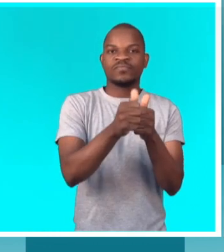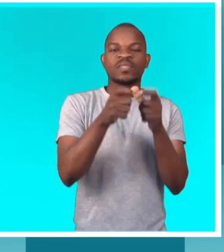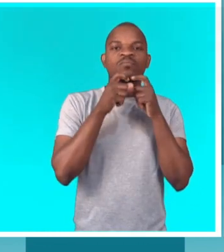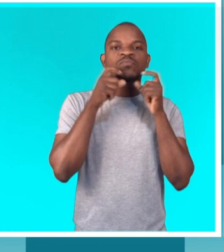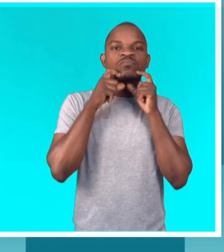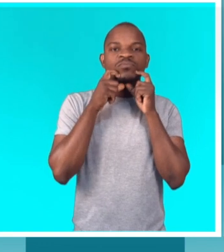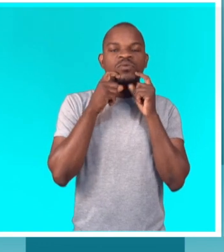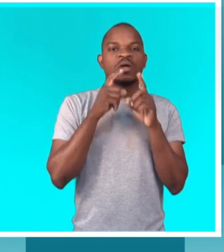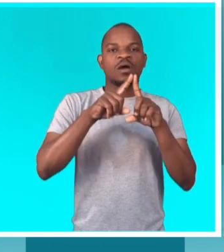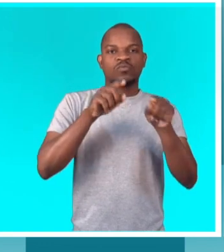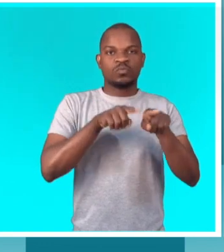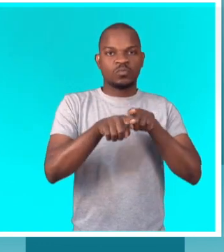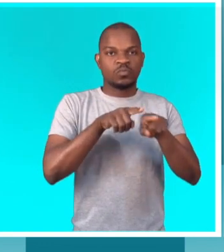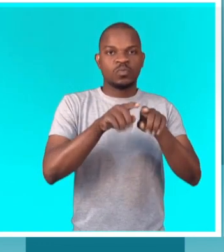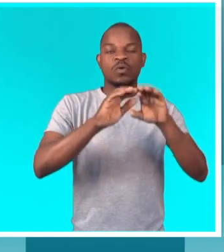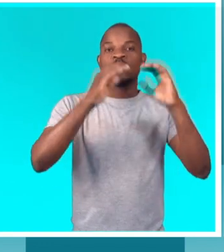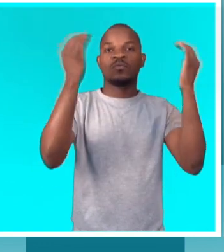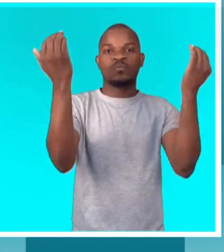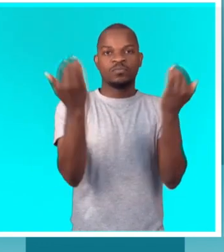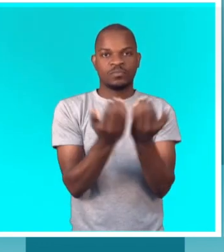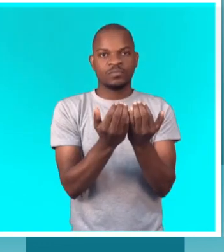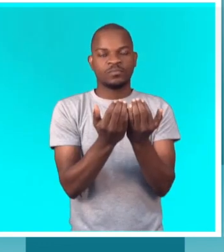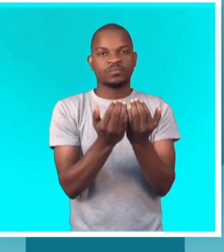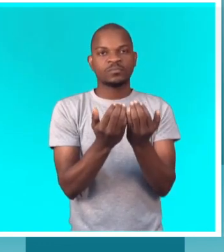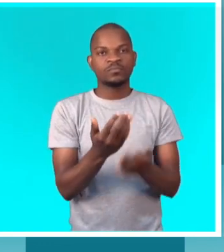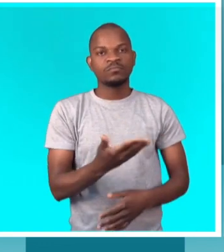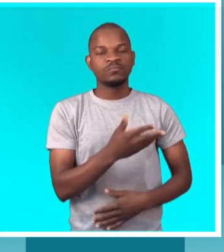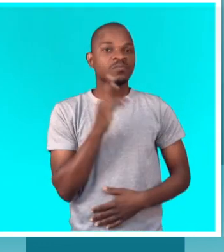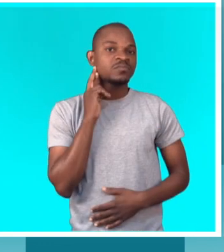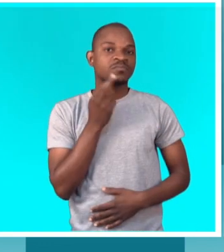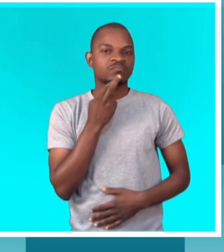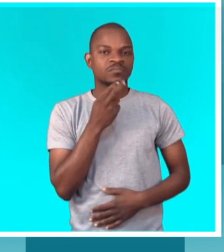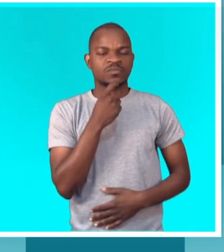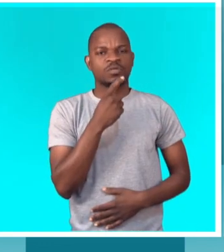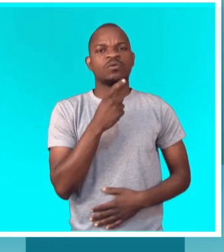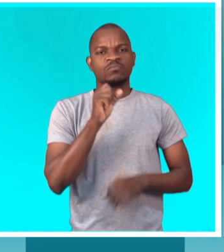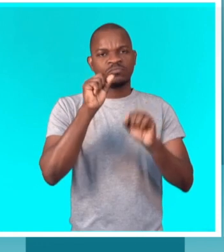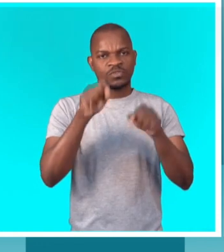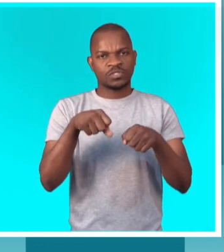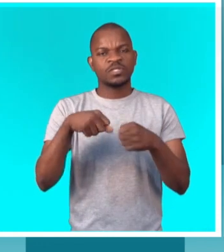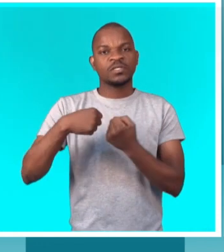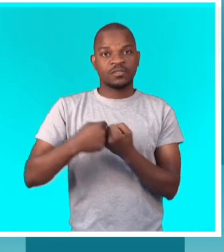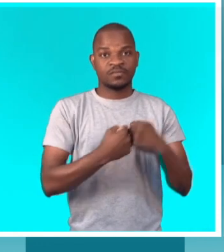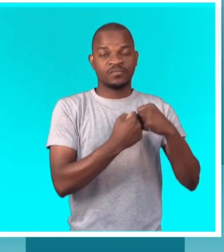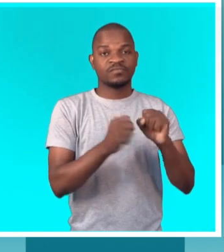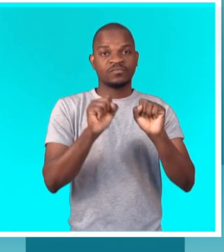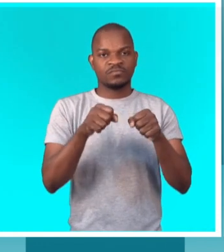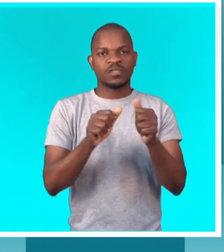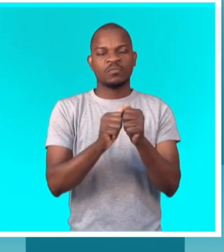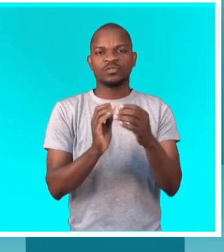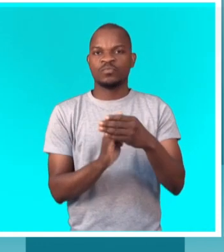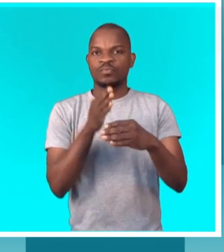vai representar o país nas duas competições mundiais. Foi bom superar este desafio,